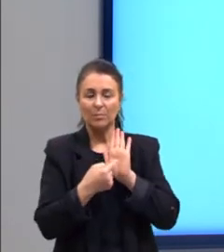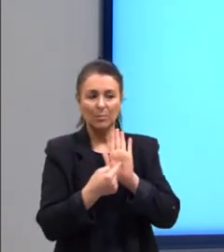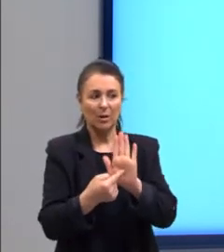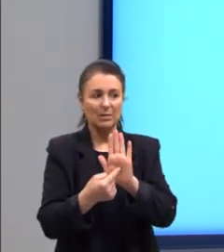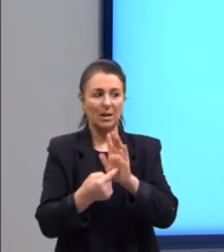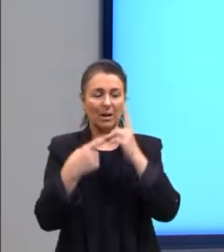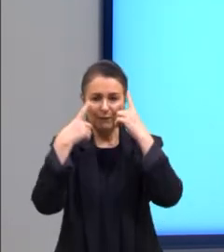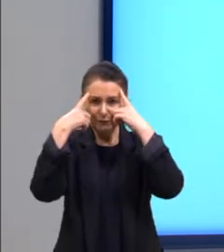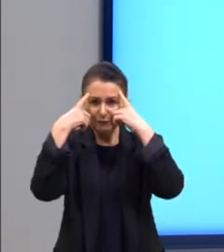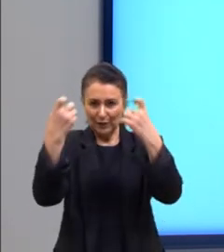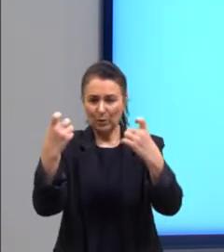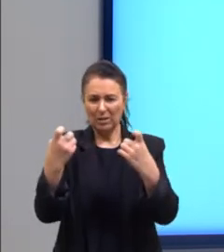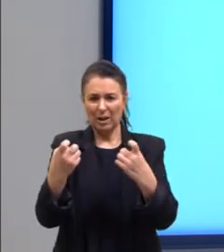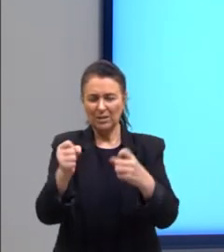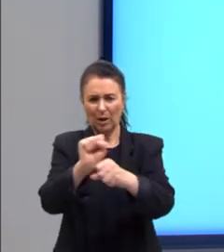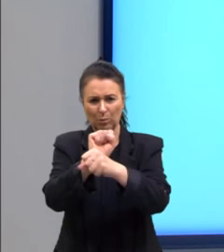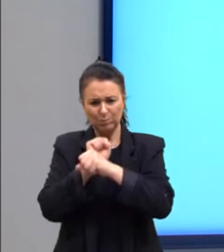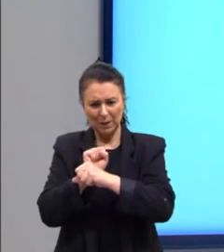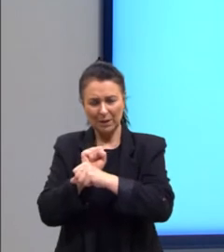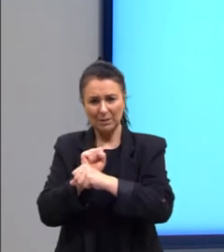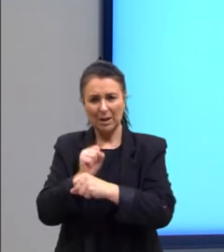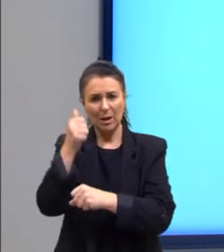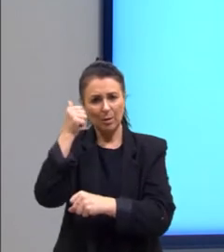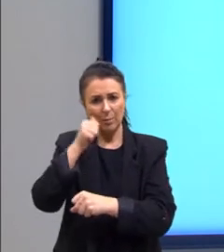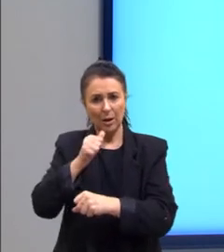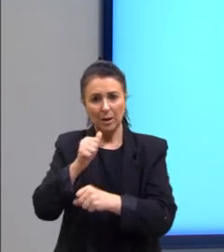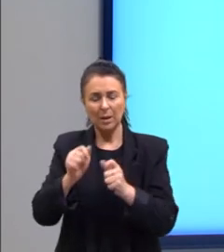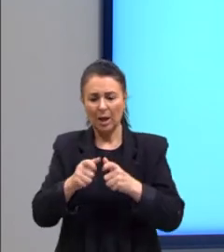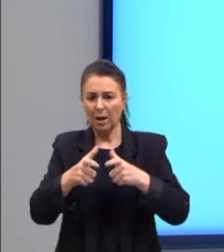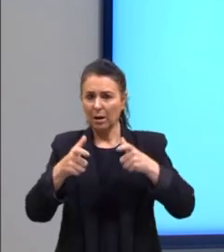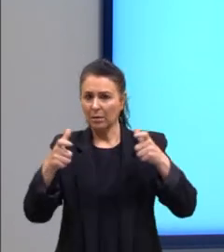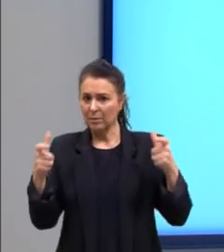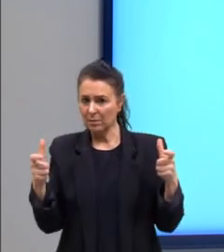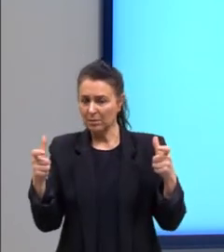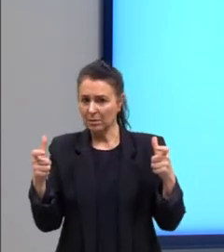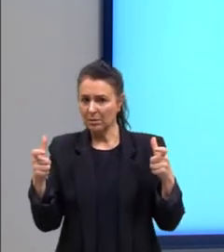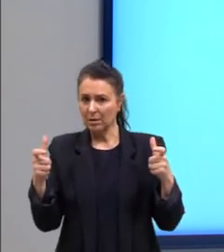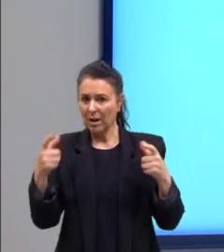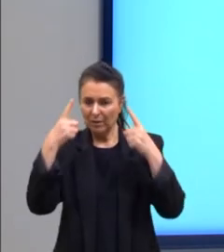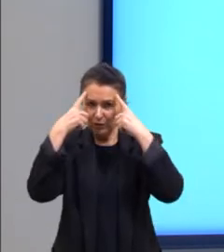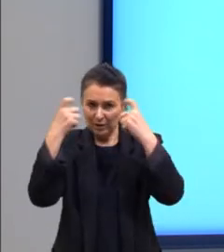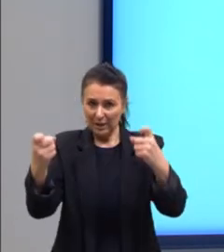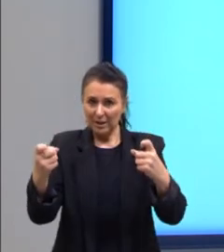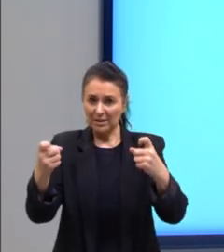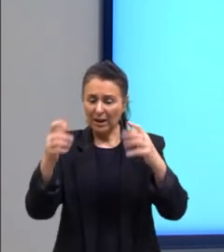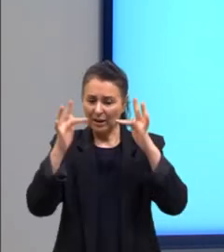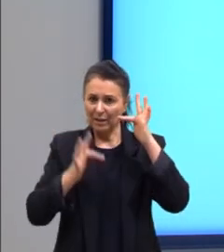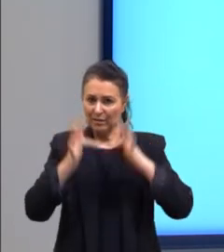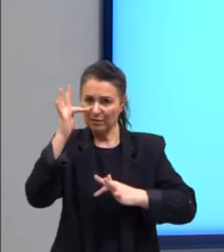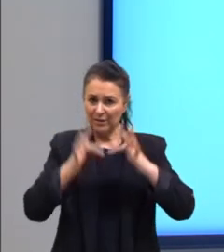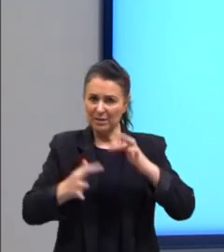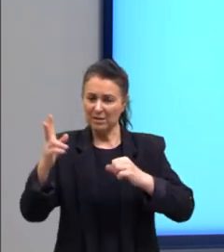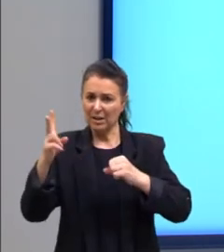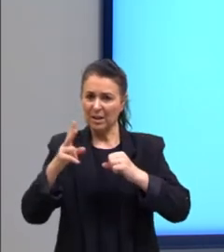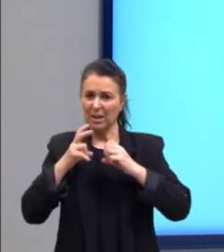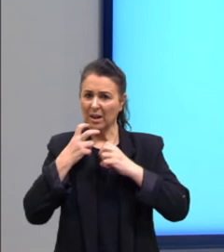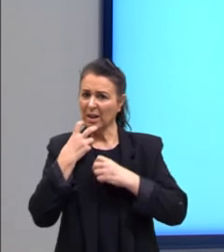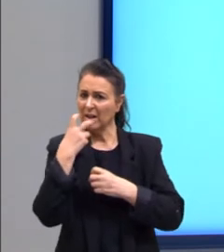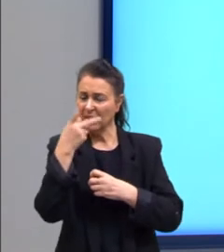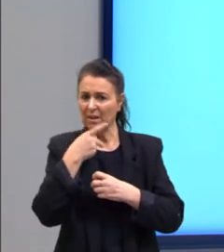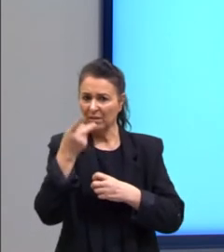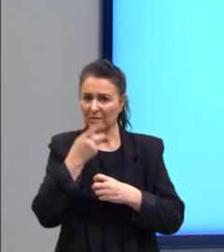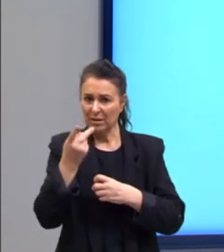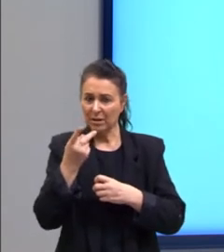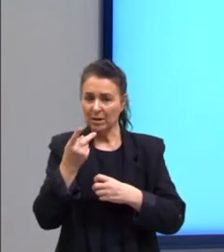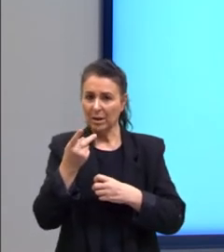Violência contra a mulher está aumentando? Agressão à mulher acontece de forma física e verbal? Violência contra a mulher é praticada